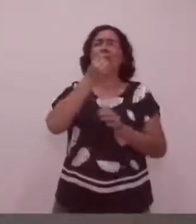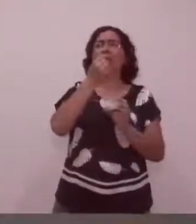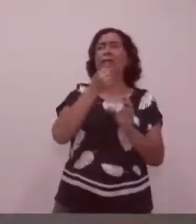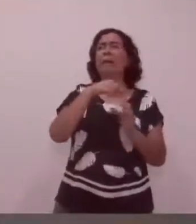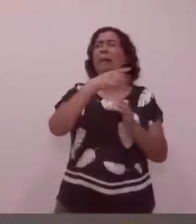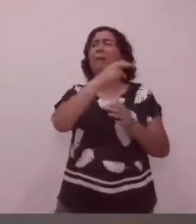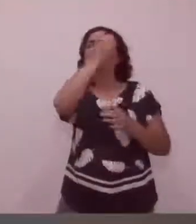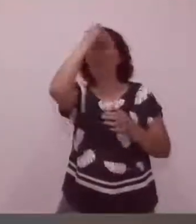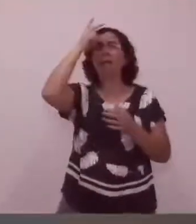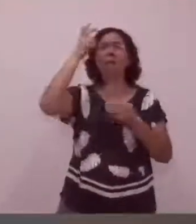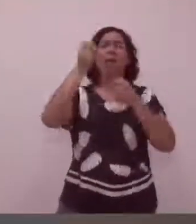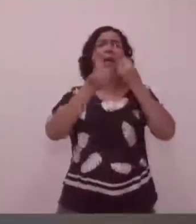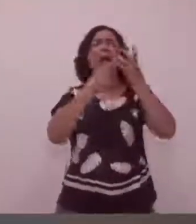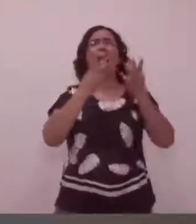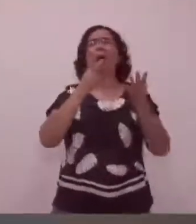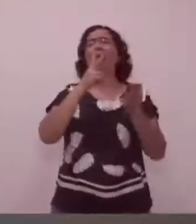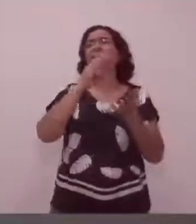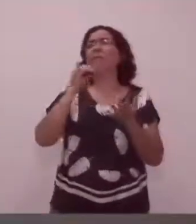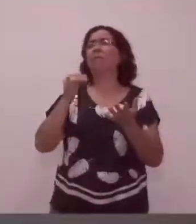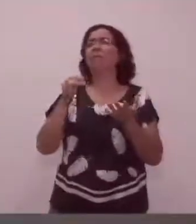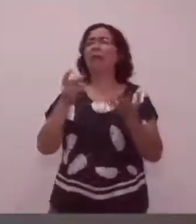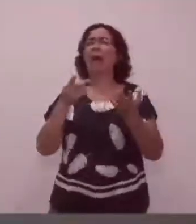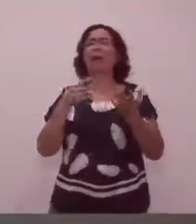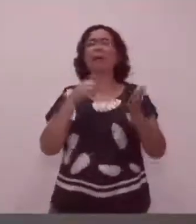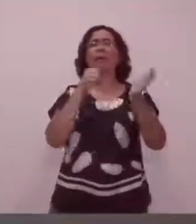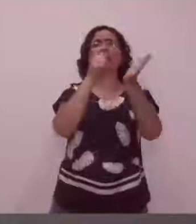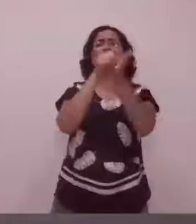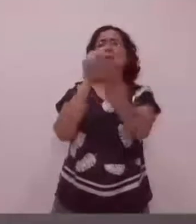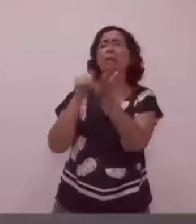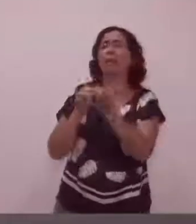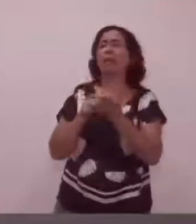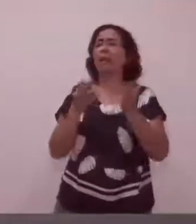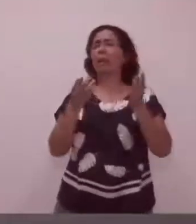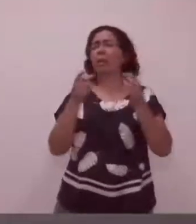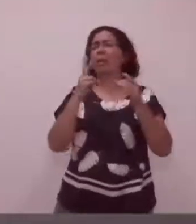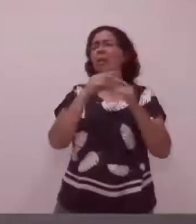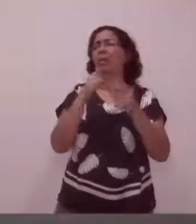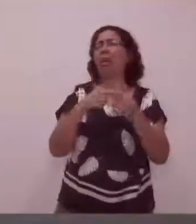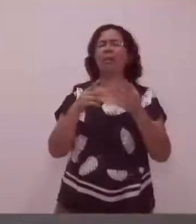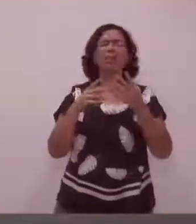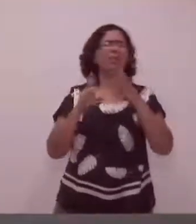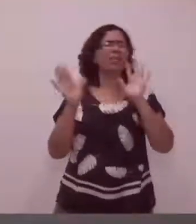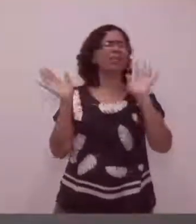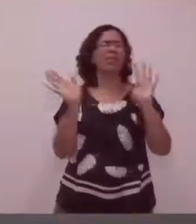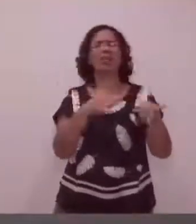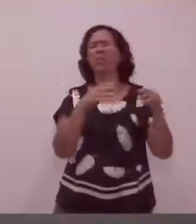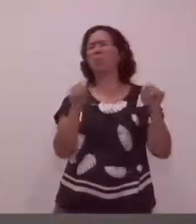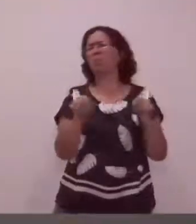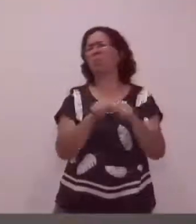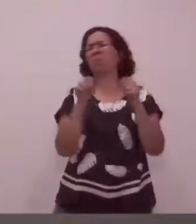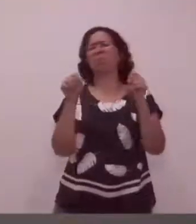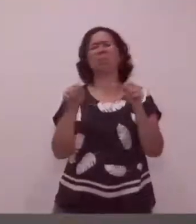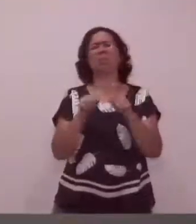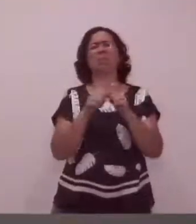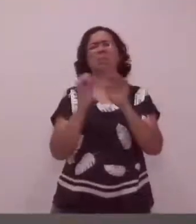Não precisa ficar falando que vai diminuir estagiário para contemplar isso. Que bobagem.